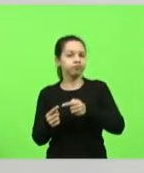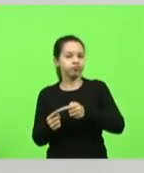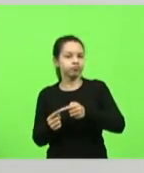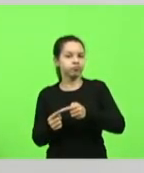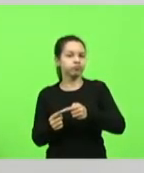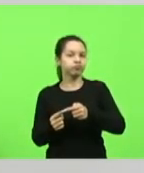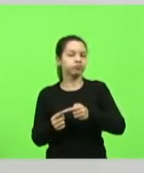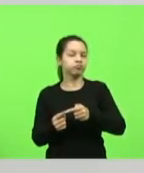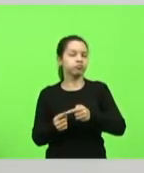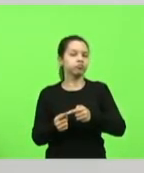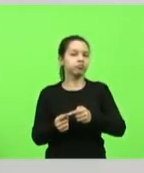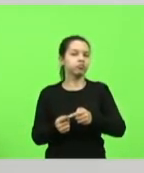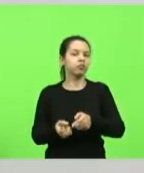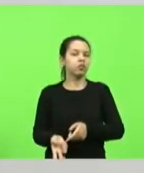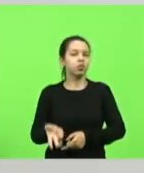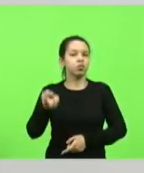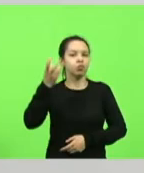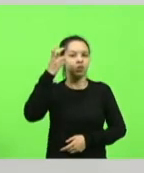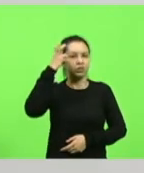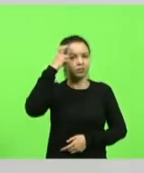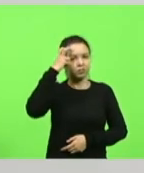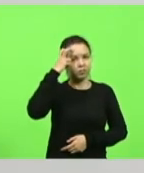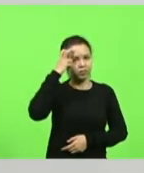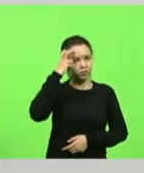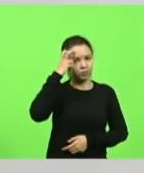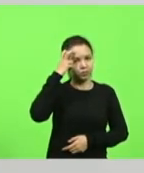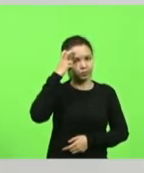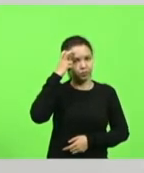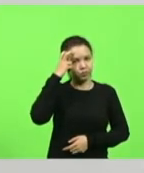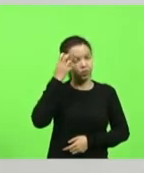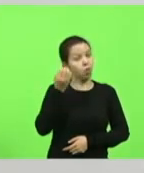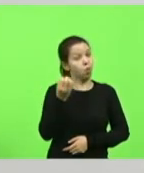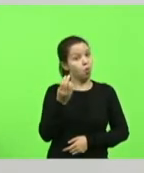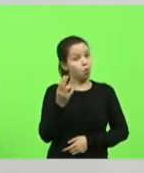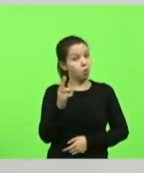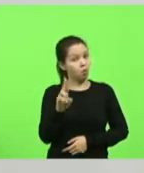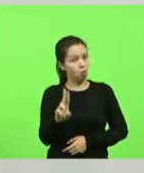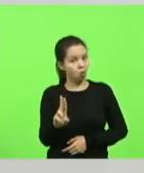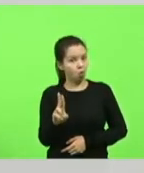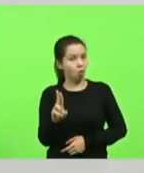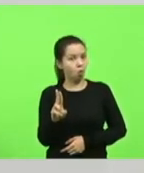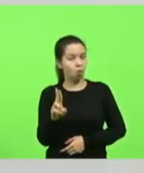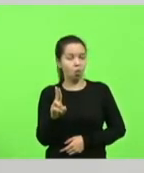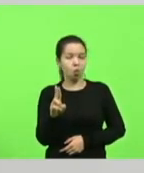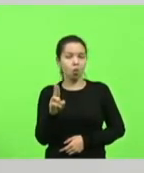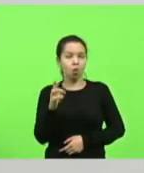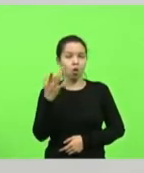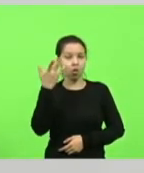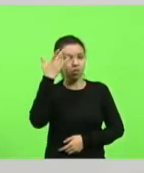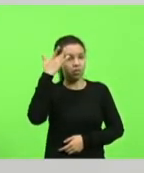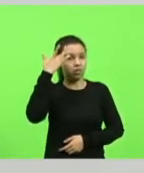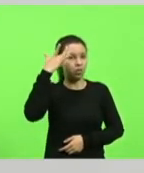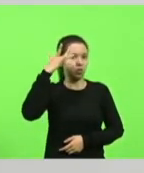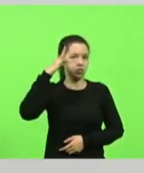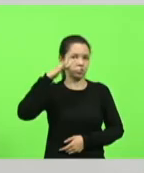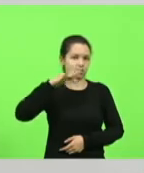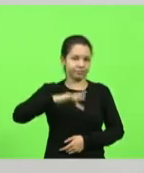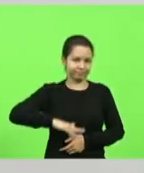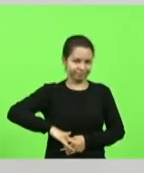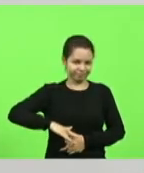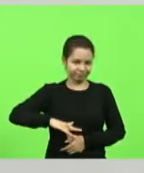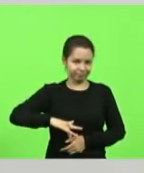ao conhecimento ou melhor o desconhecimento das atividades